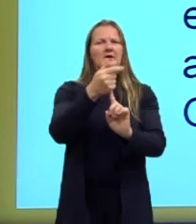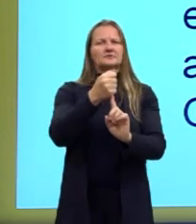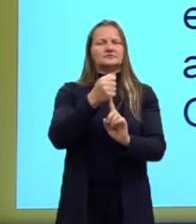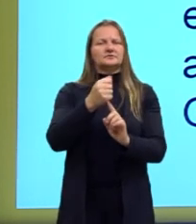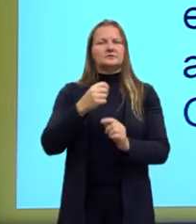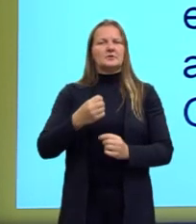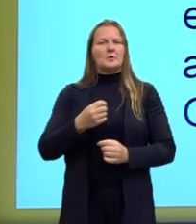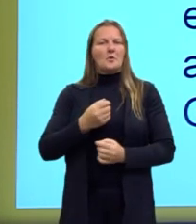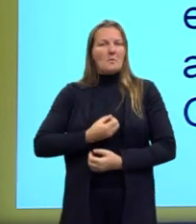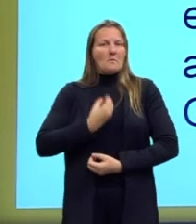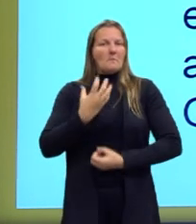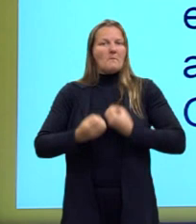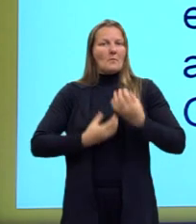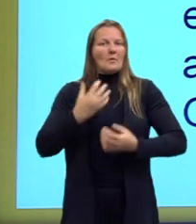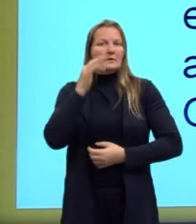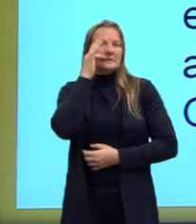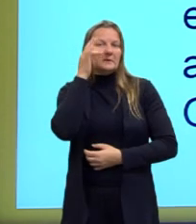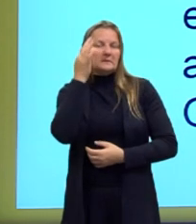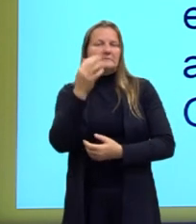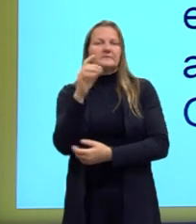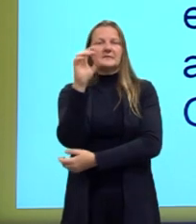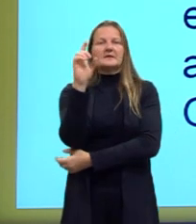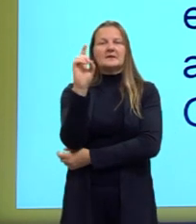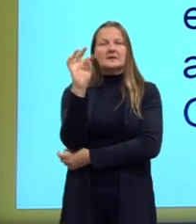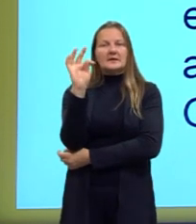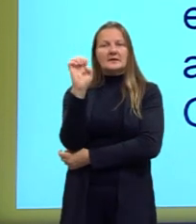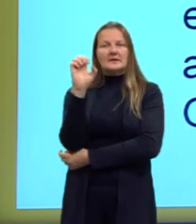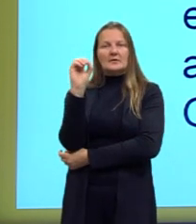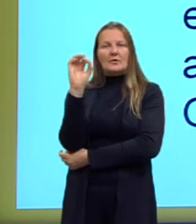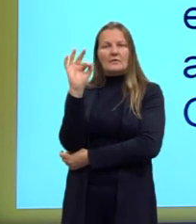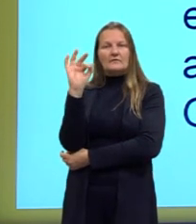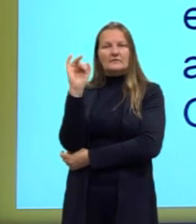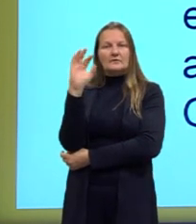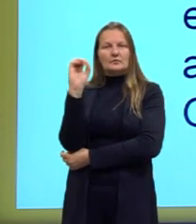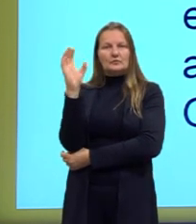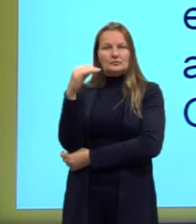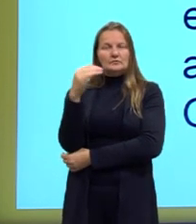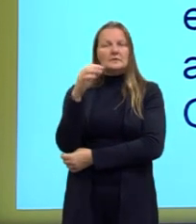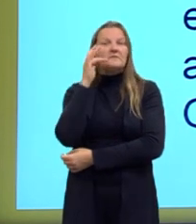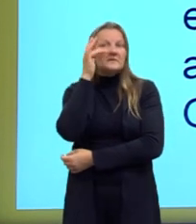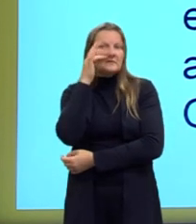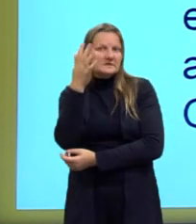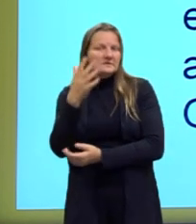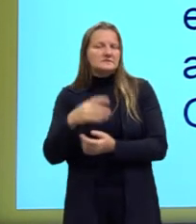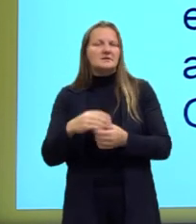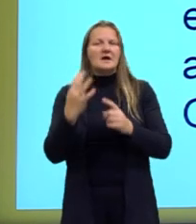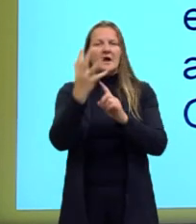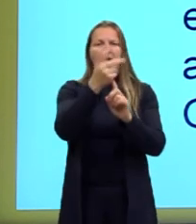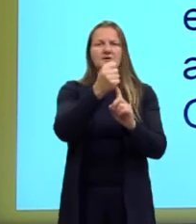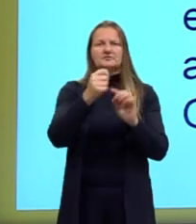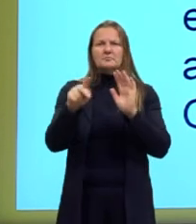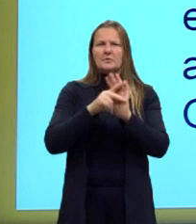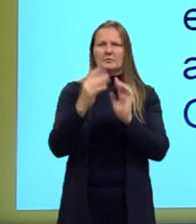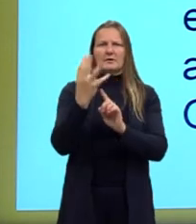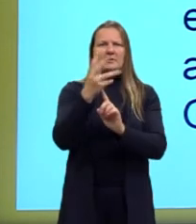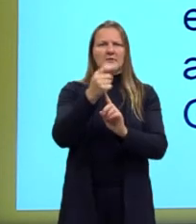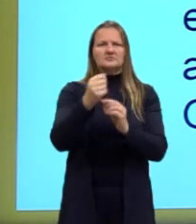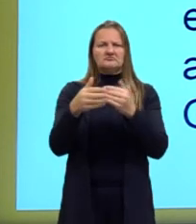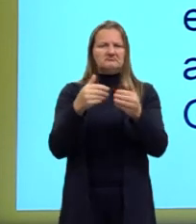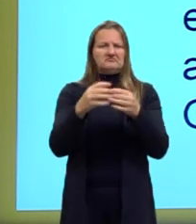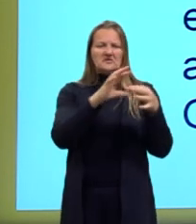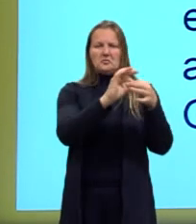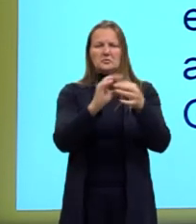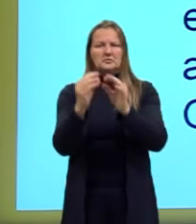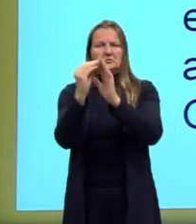de um poeta francês chamado Théophile Gautier, e ele tem essa questão da arte pela arte. Não importa muito o